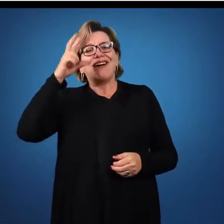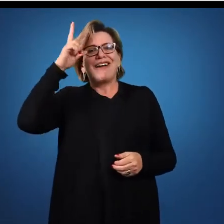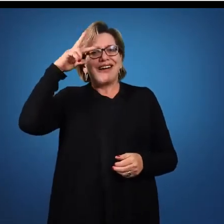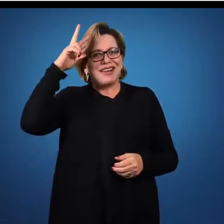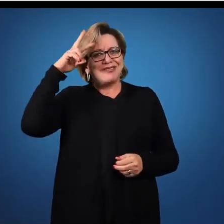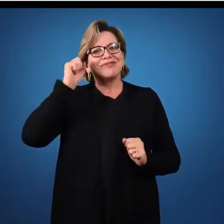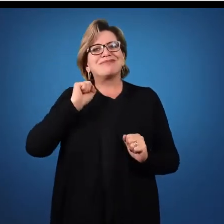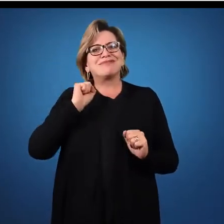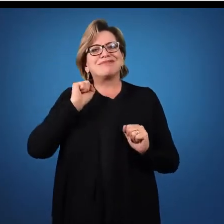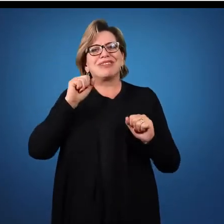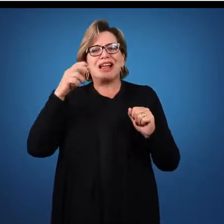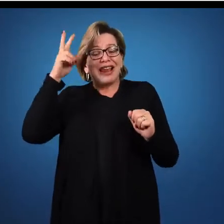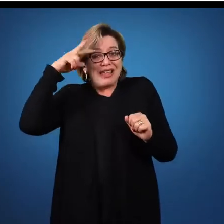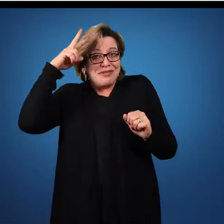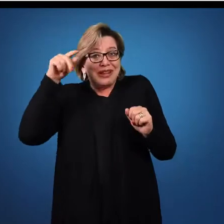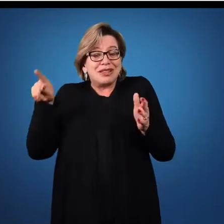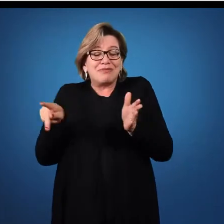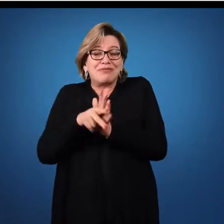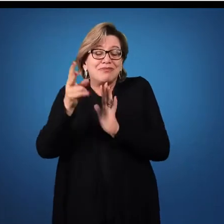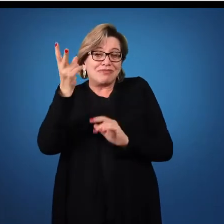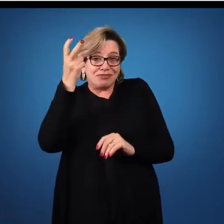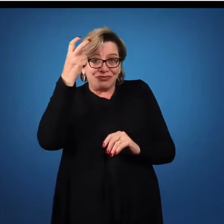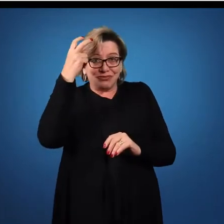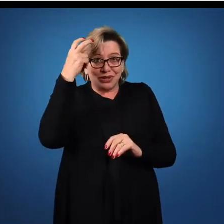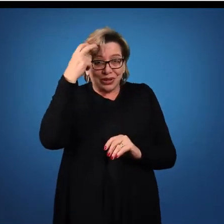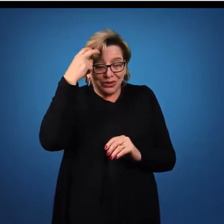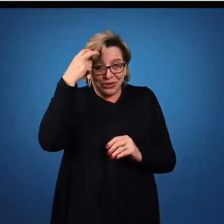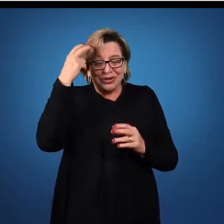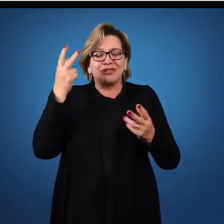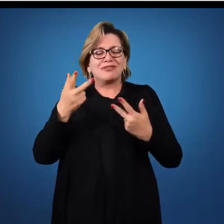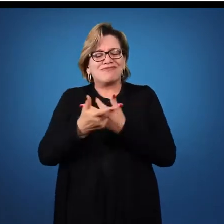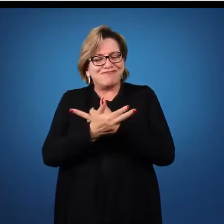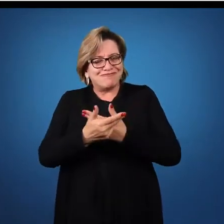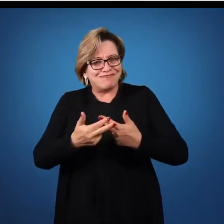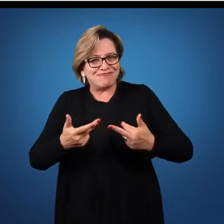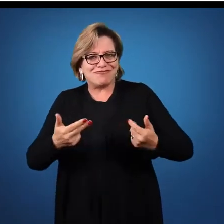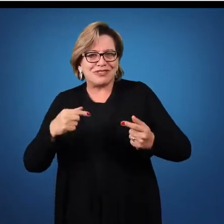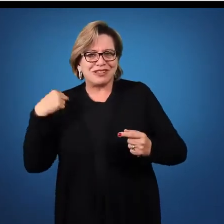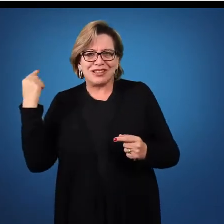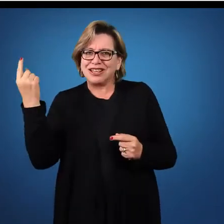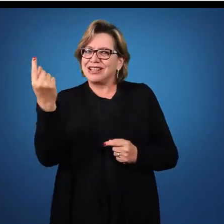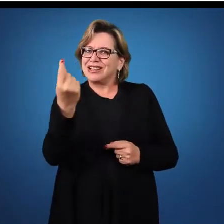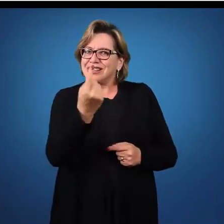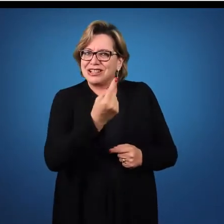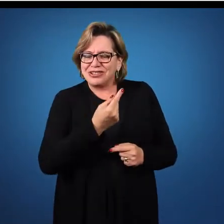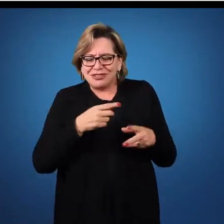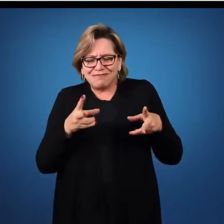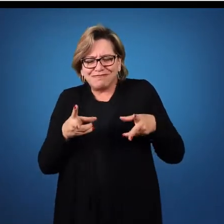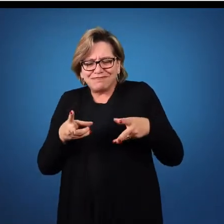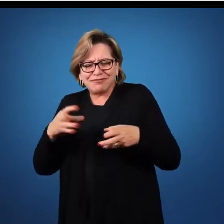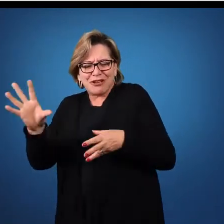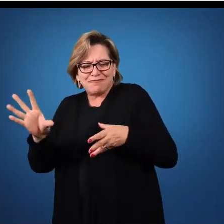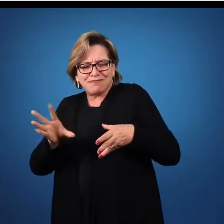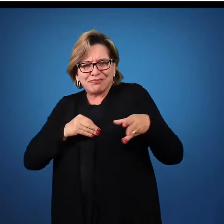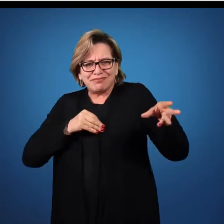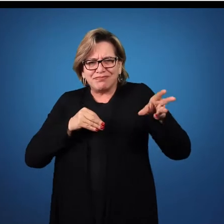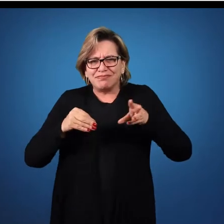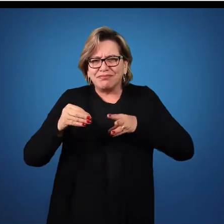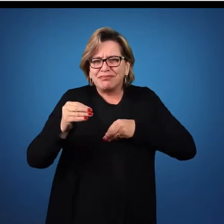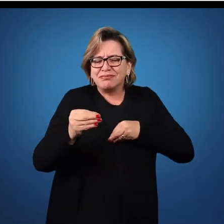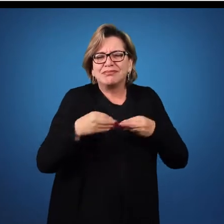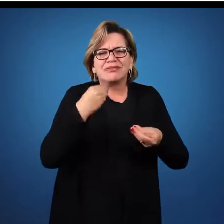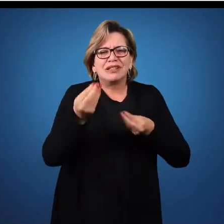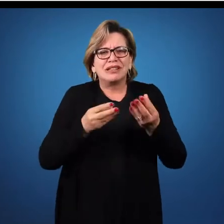Essas lembranças são culturas que por diversas vezes nós adquirimos conforme